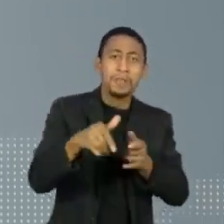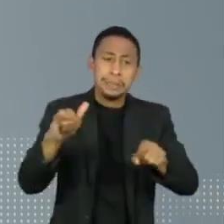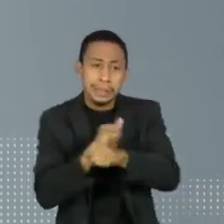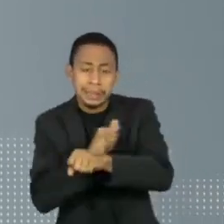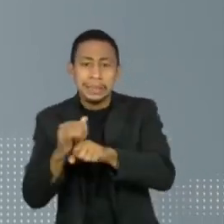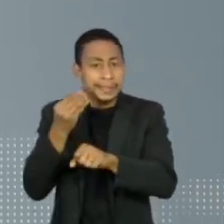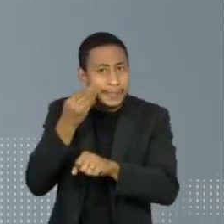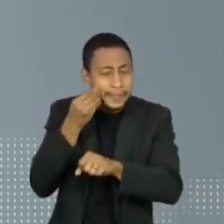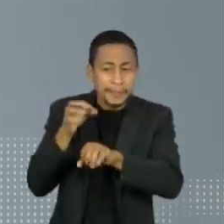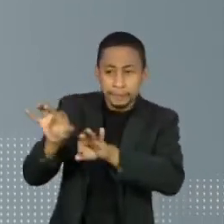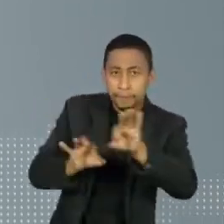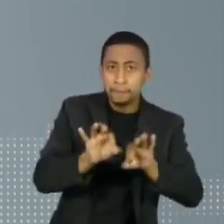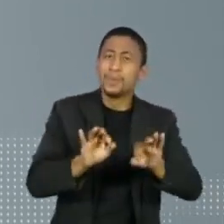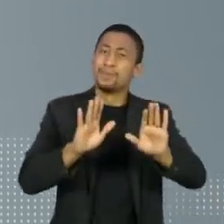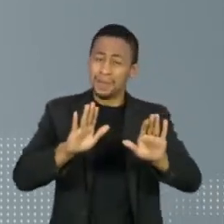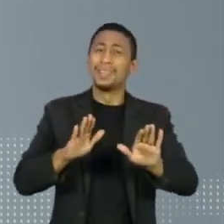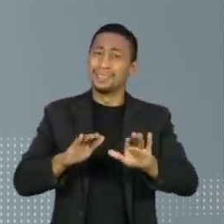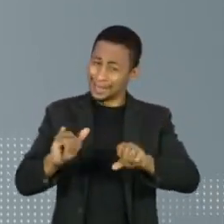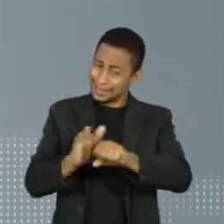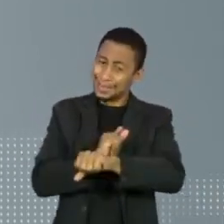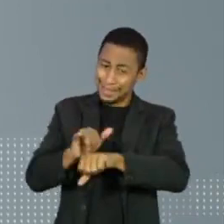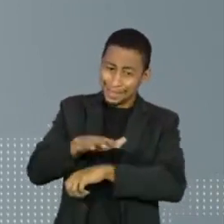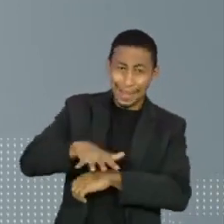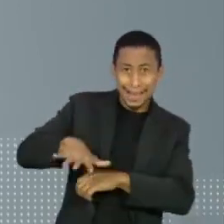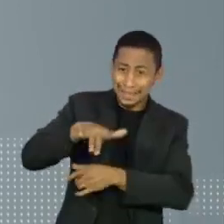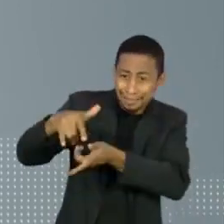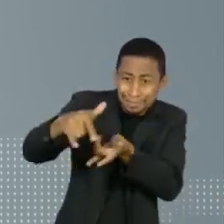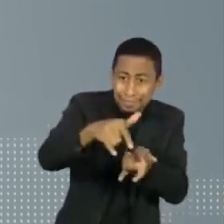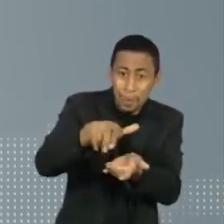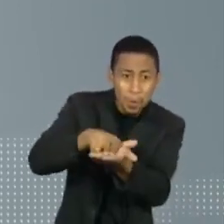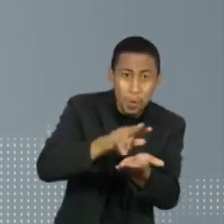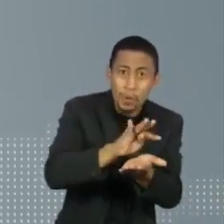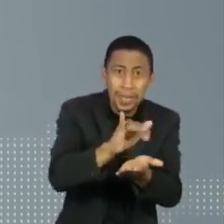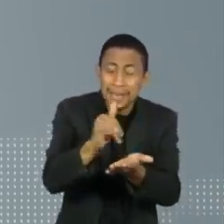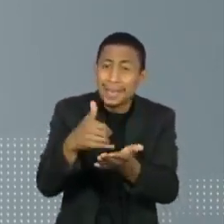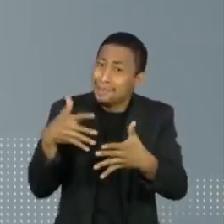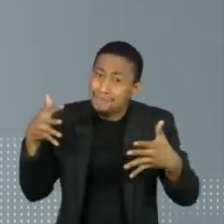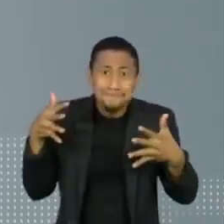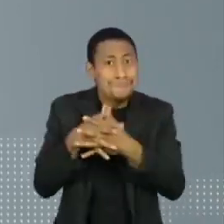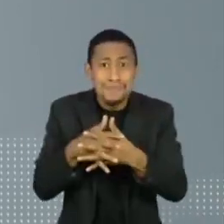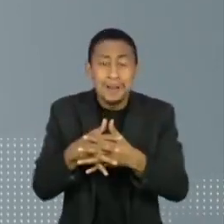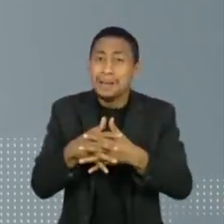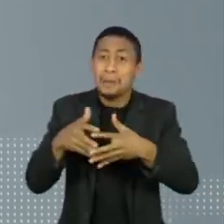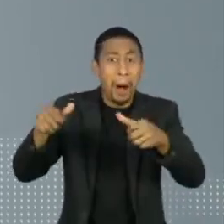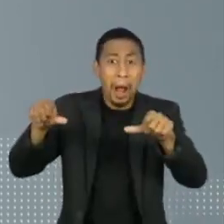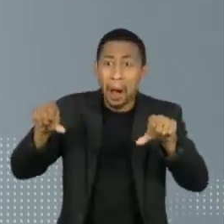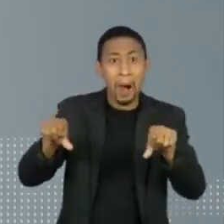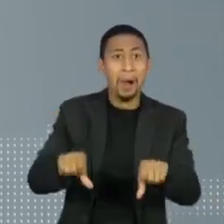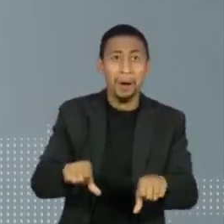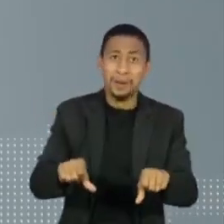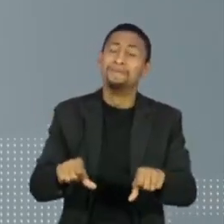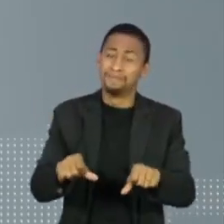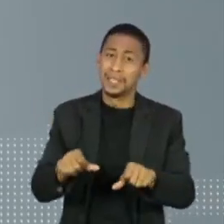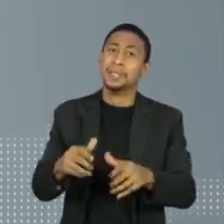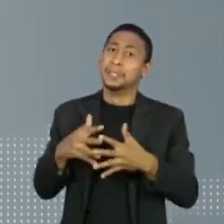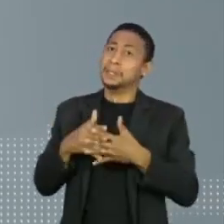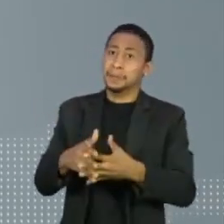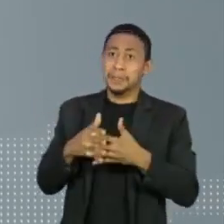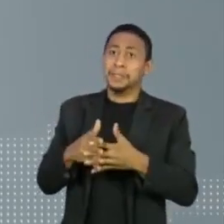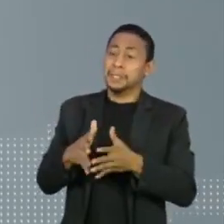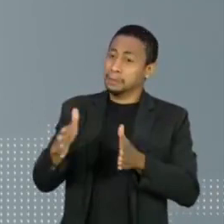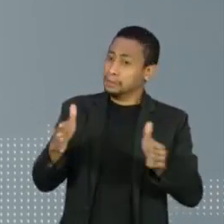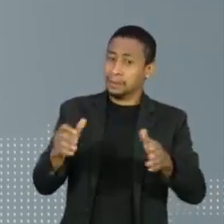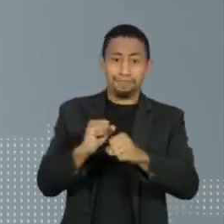enfrentamento à Covid em cheque, por conta dos níveis de ocupação das UTIs, e destacam mais uma consequência perversa da